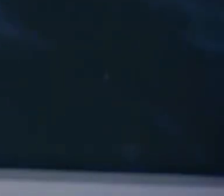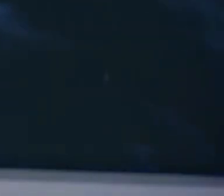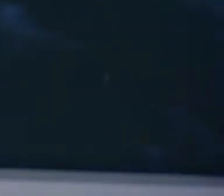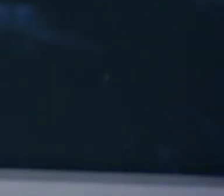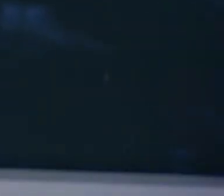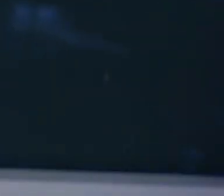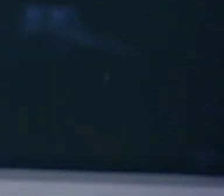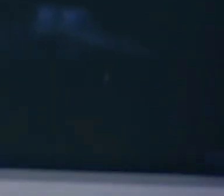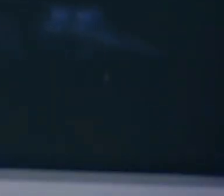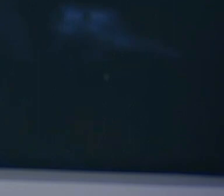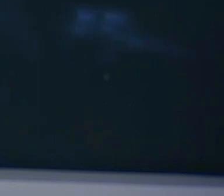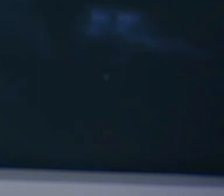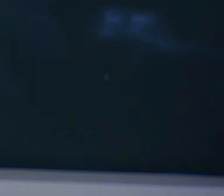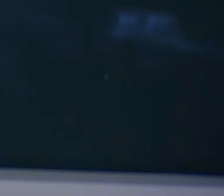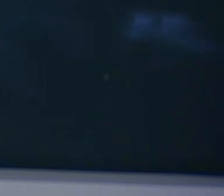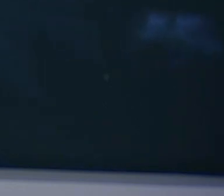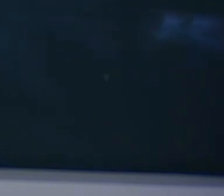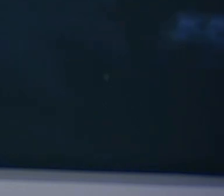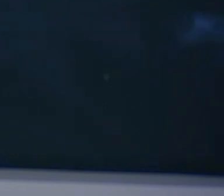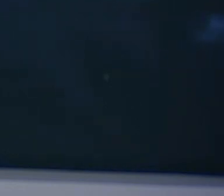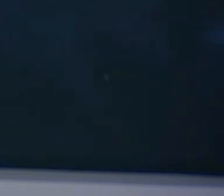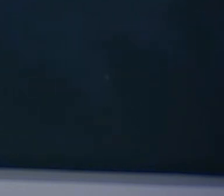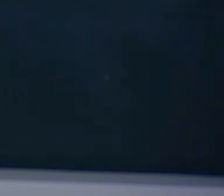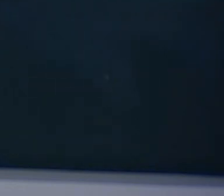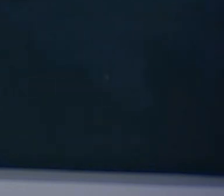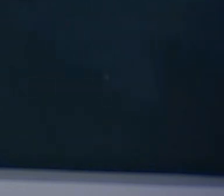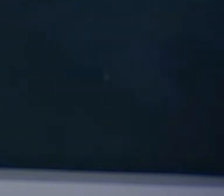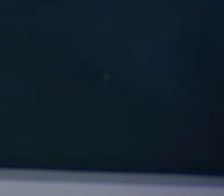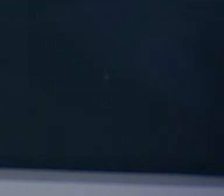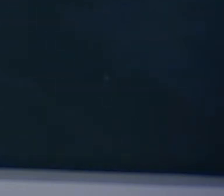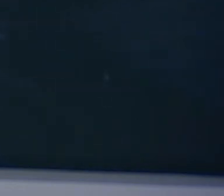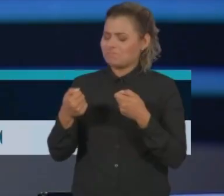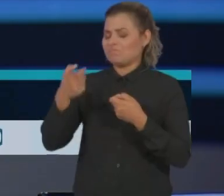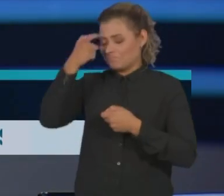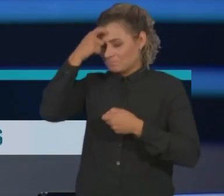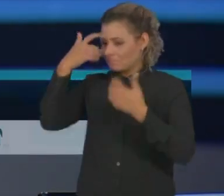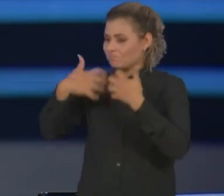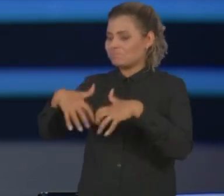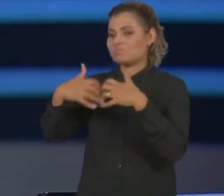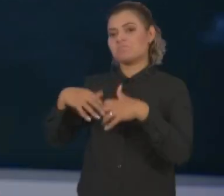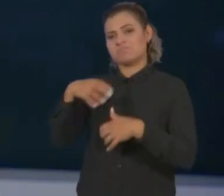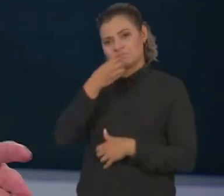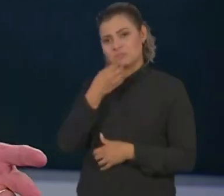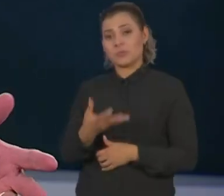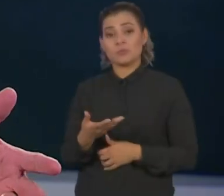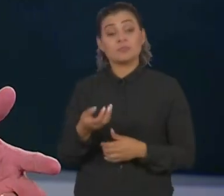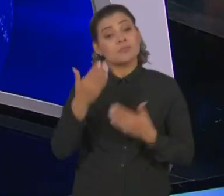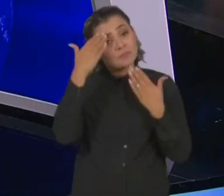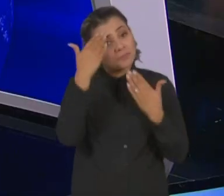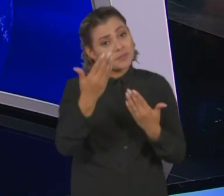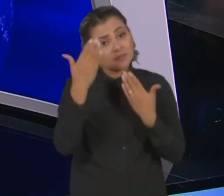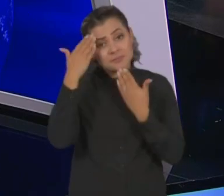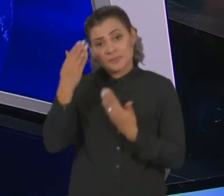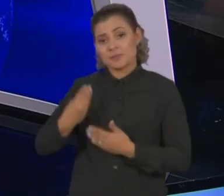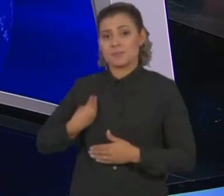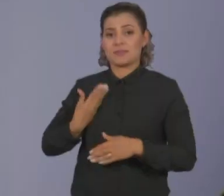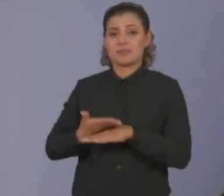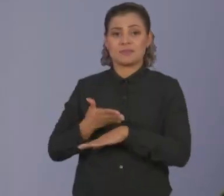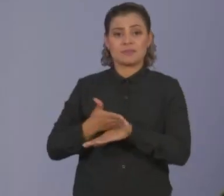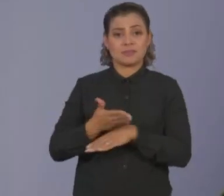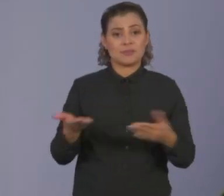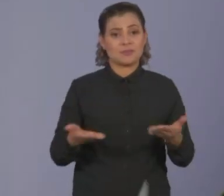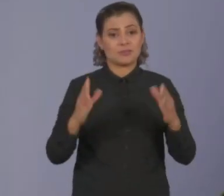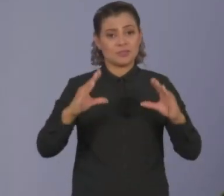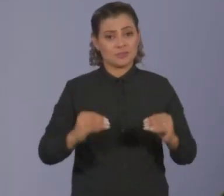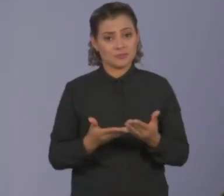O entrevistado do Roda Viva desta noite é o médico Drauzio Varela. Senhores, muito obrigado pela participação nesta noite, Ronaldo